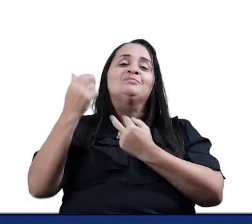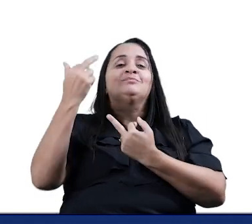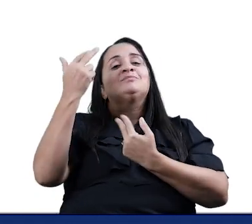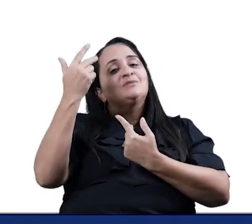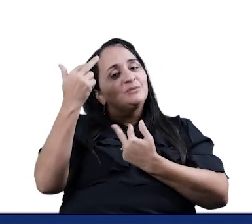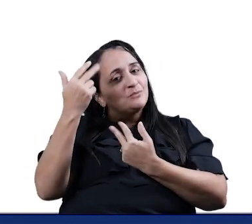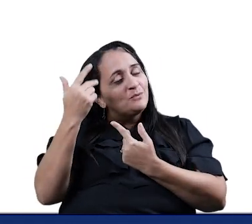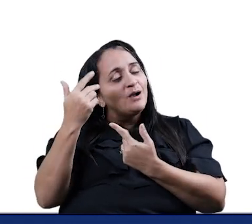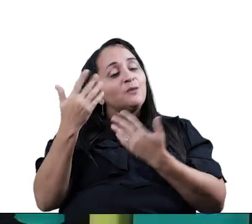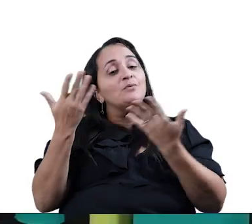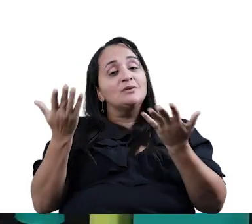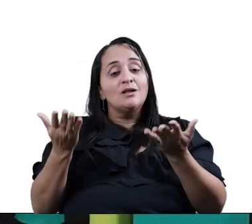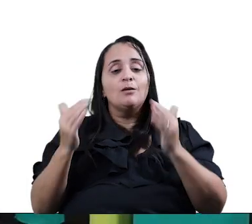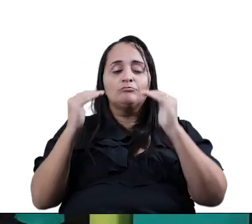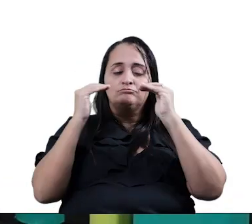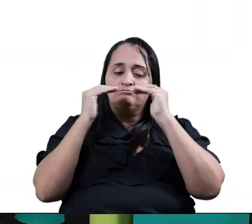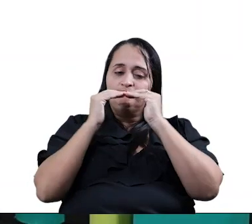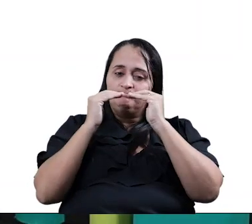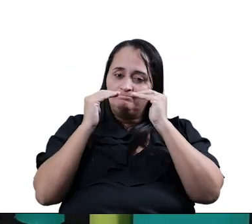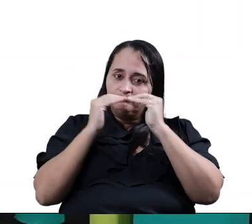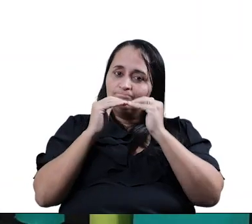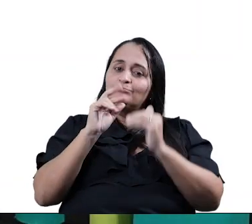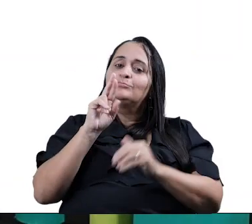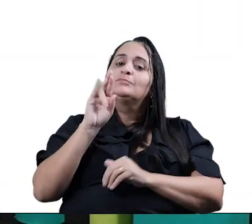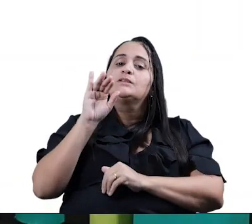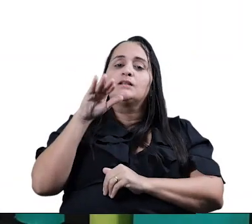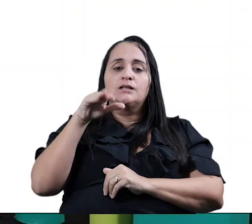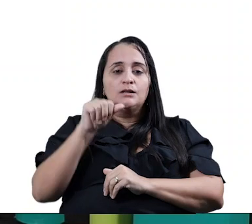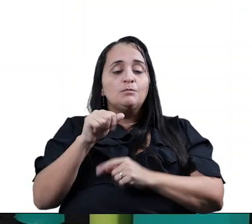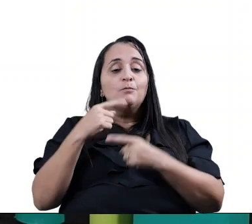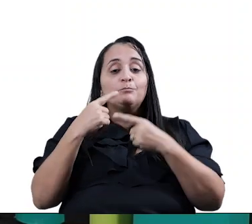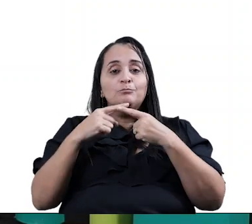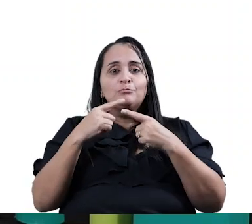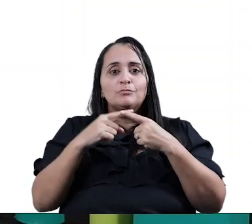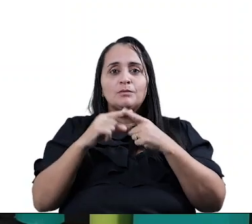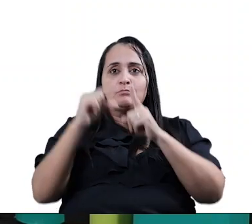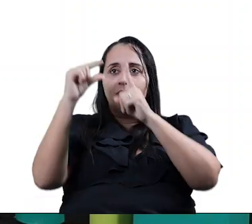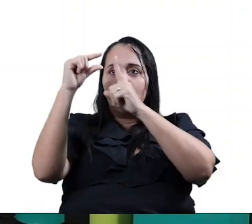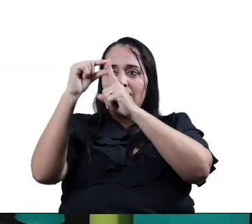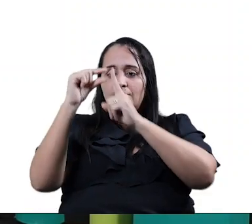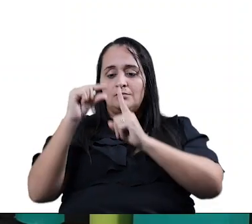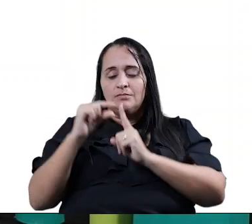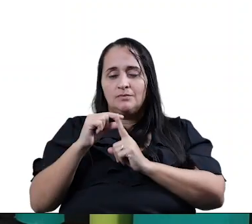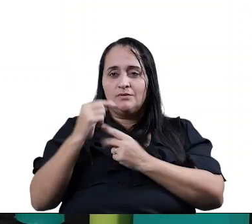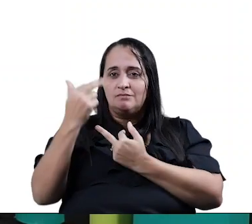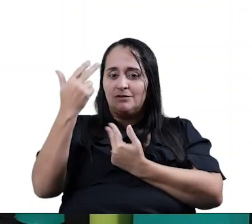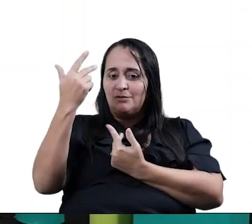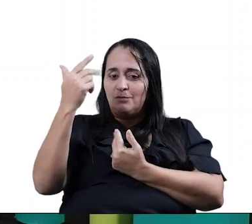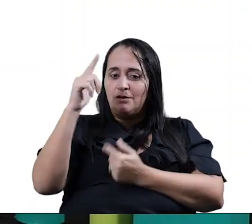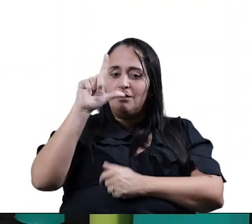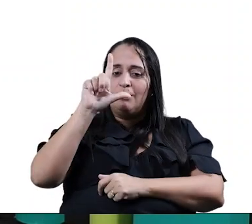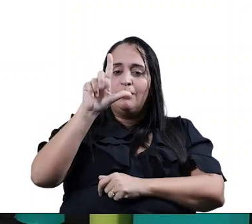As palavras Que estão rimando Neste verso